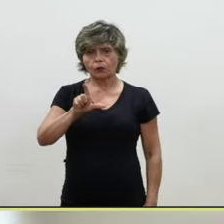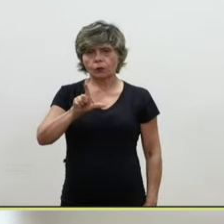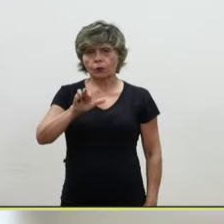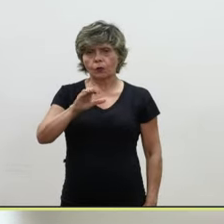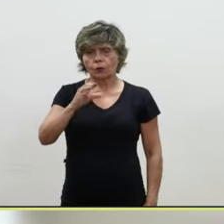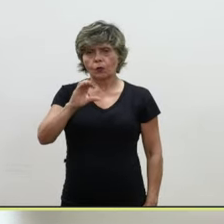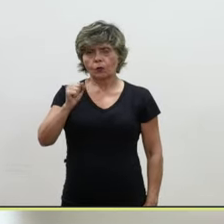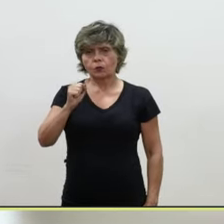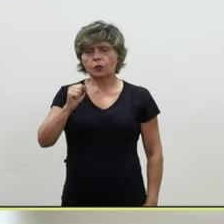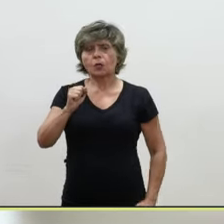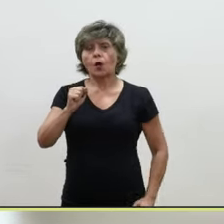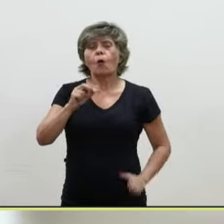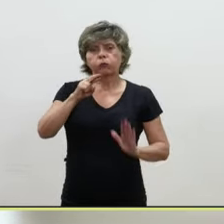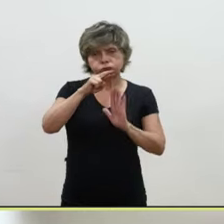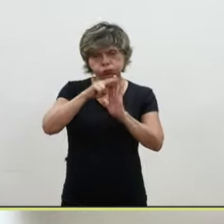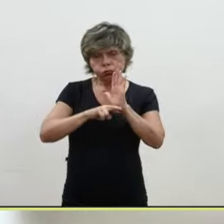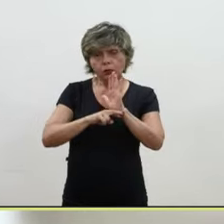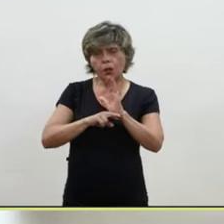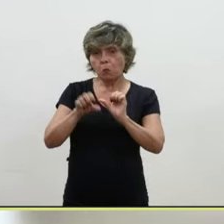tribunal, ela foi alterada